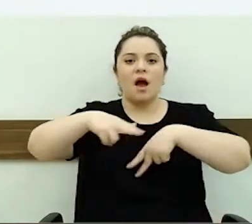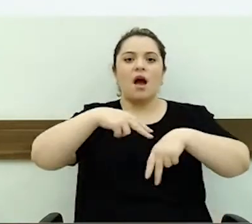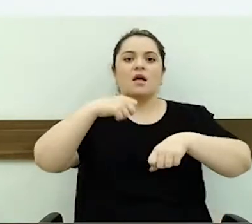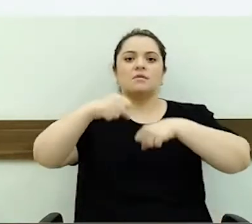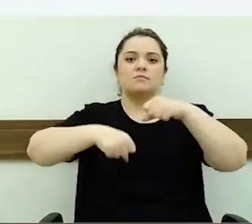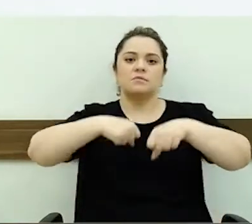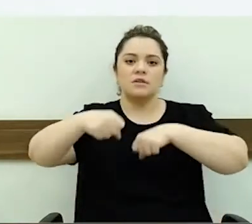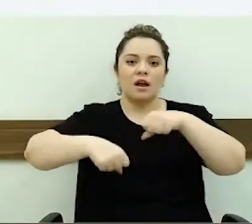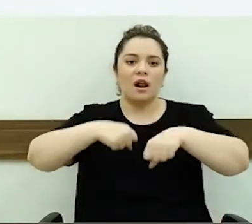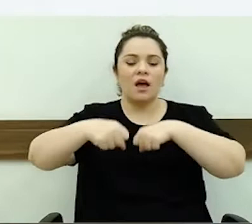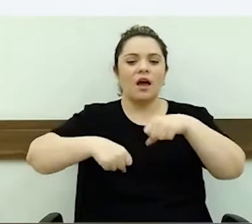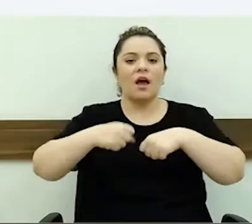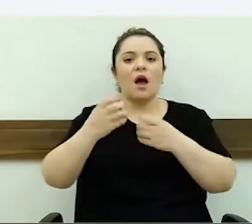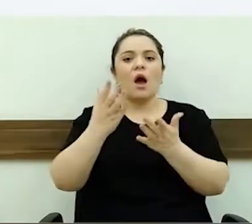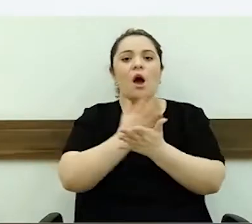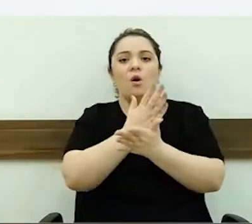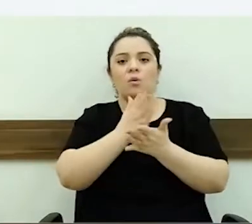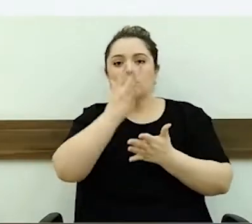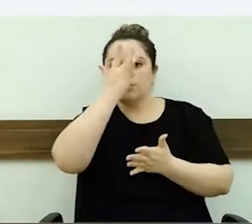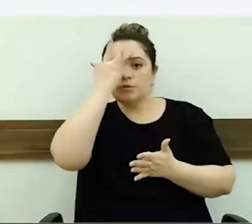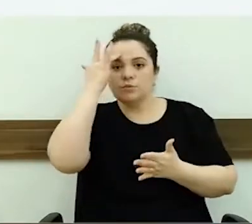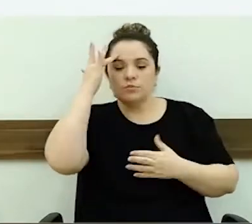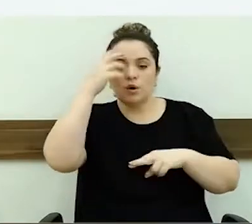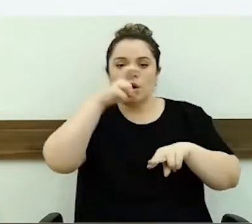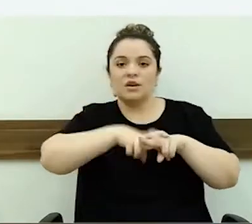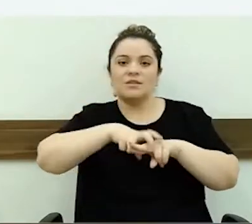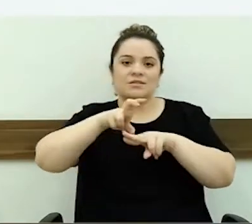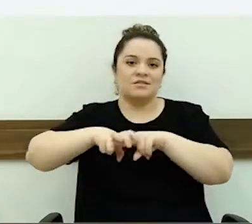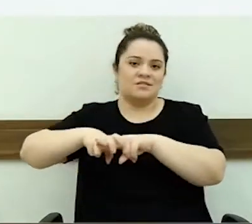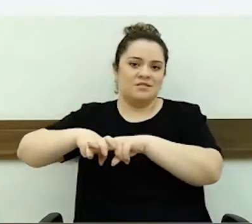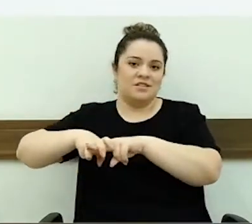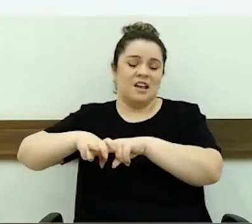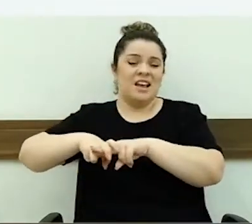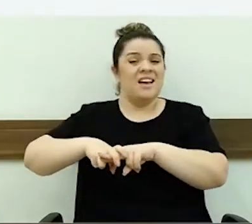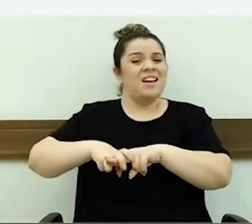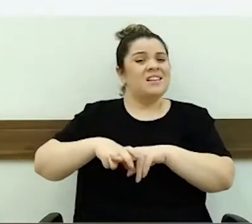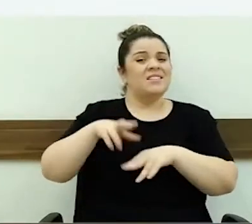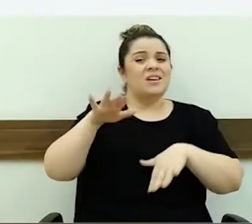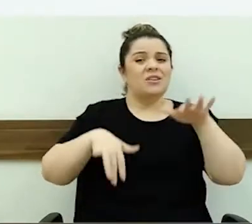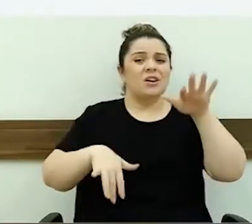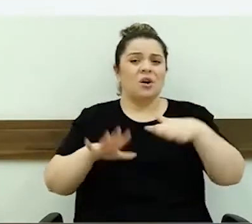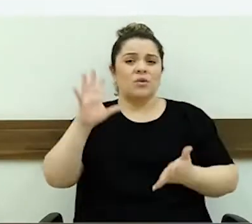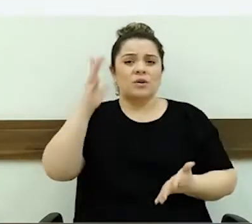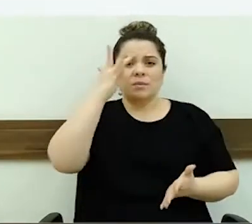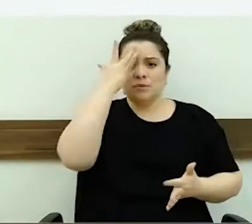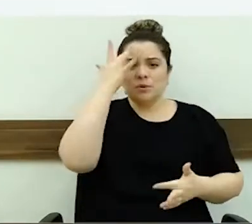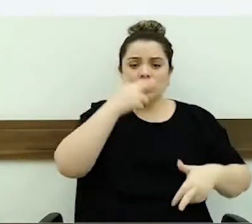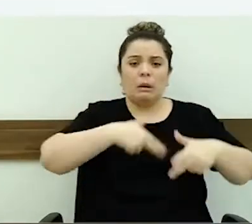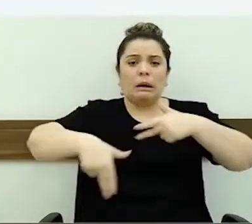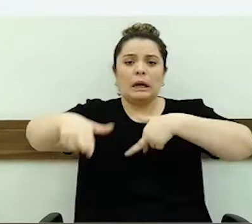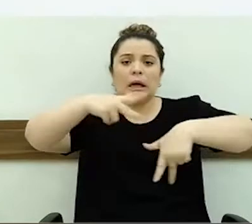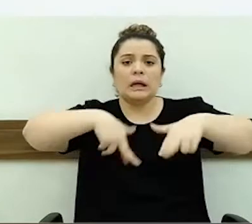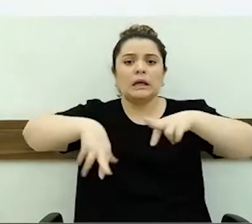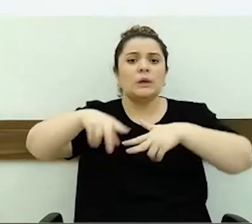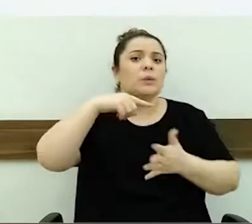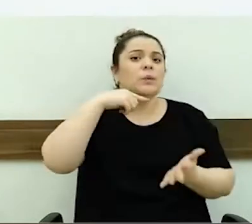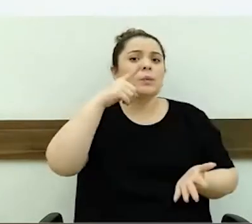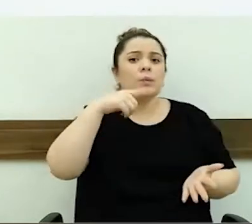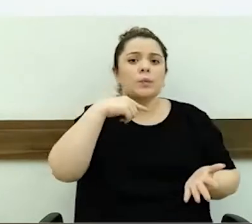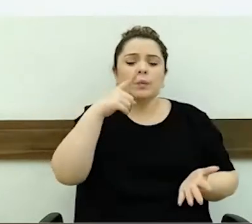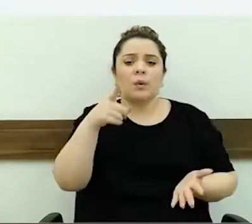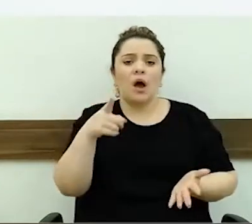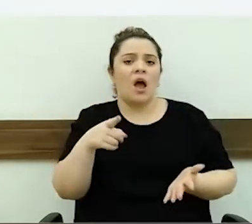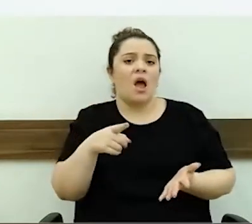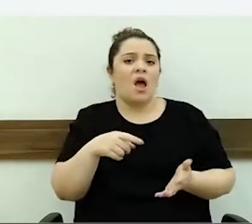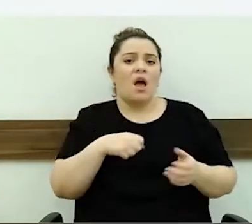e algumas pessoas estão sentando, colocando cadeira ali. Então, acaba que as pessoas não conseguem fazer caminhada, não conseguem